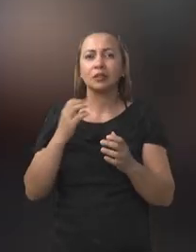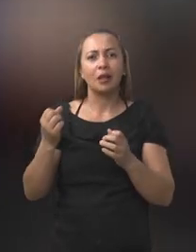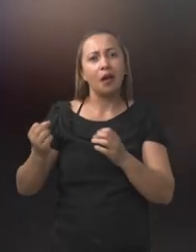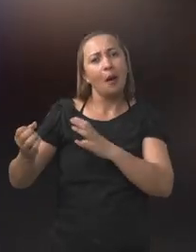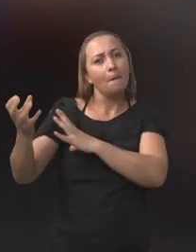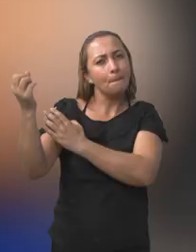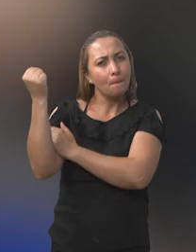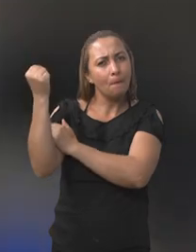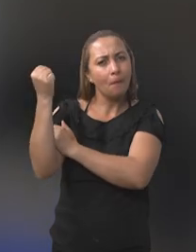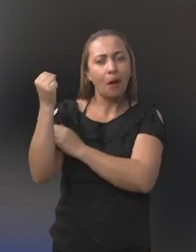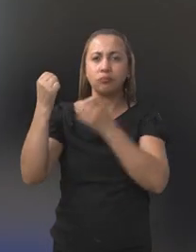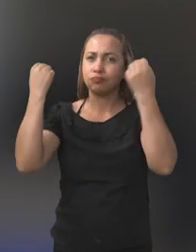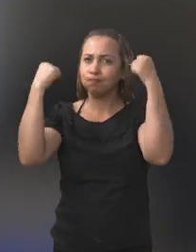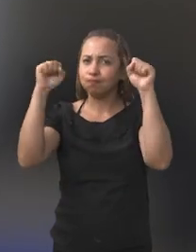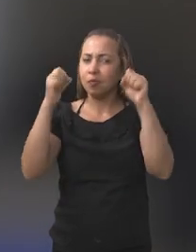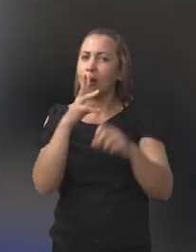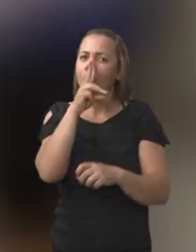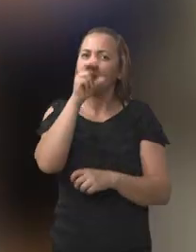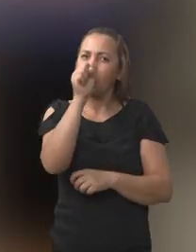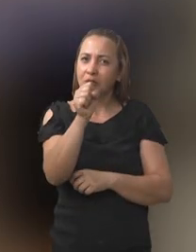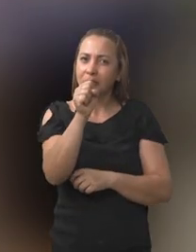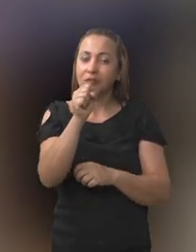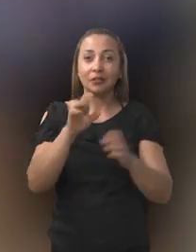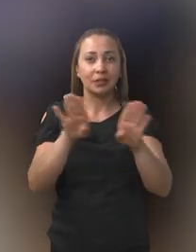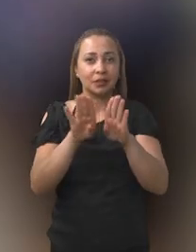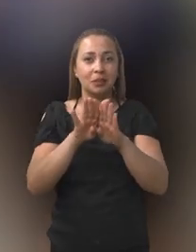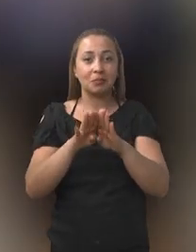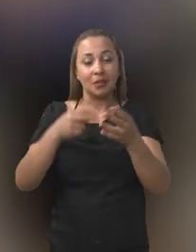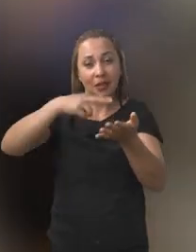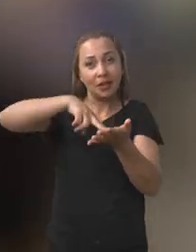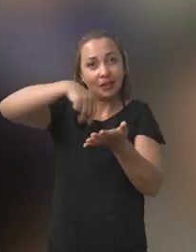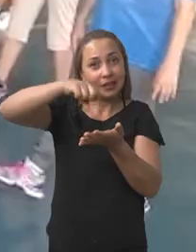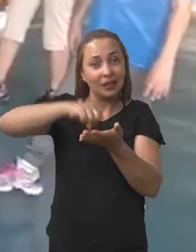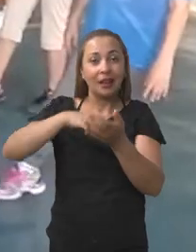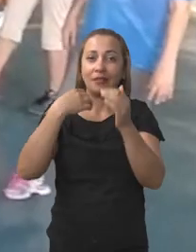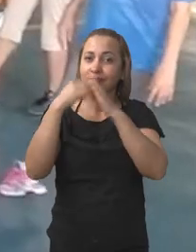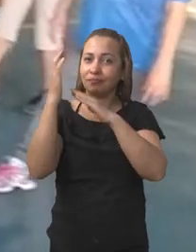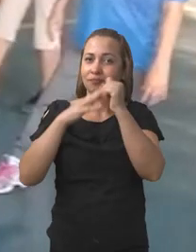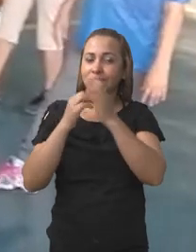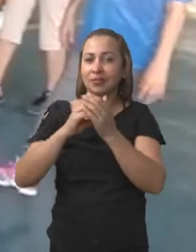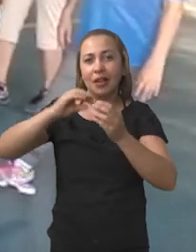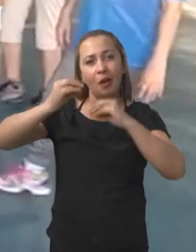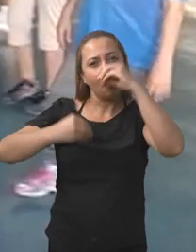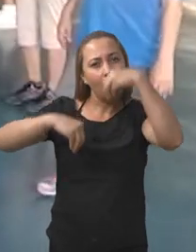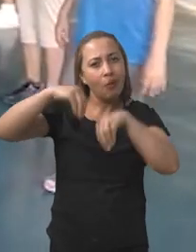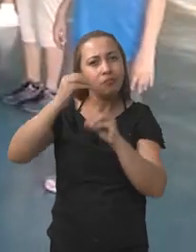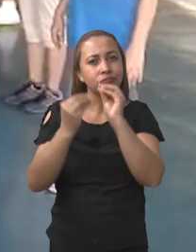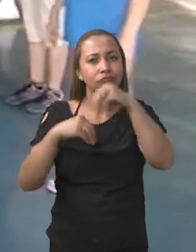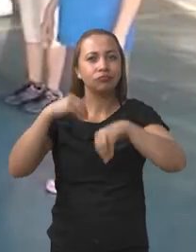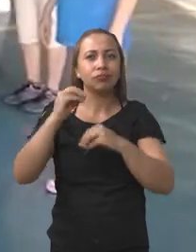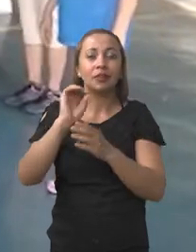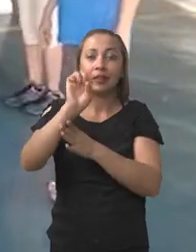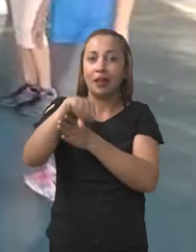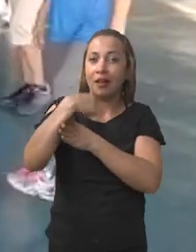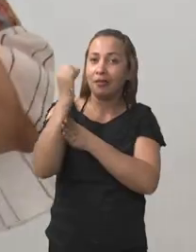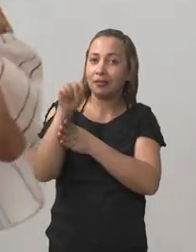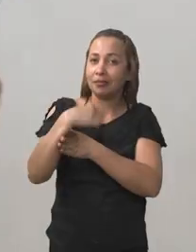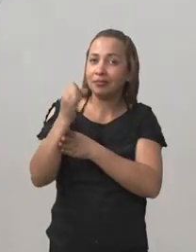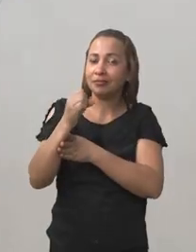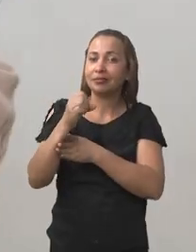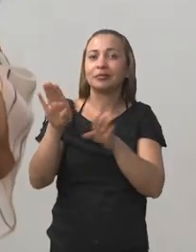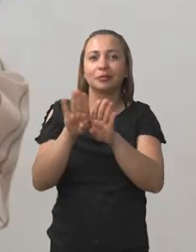musculação, que a gente chama exercício de força, o exercício aeróbico, exercício de equilíbrio, flexibilidade, mobilidade articular.